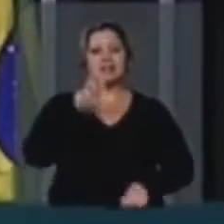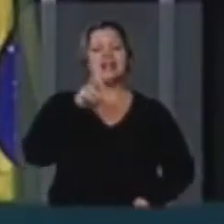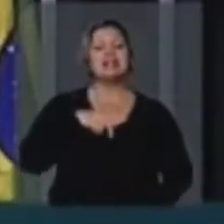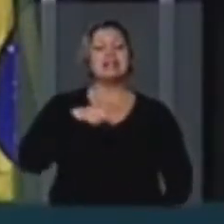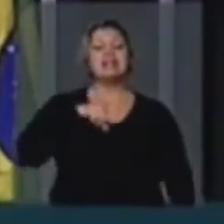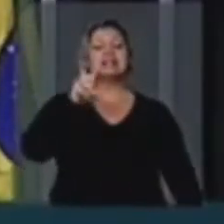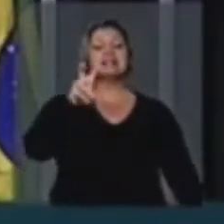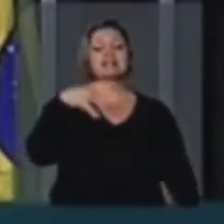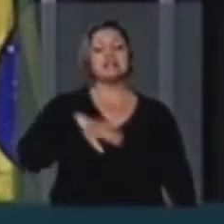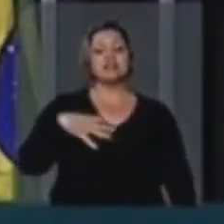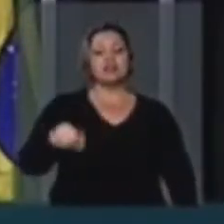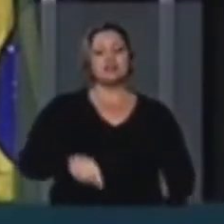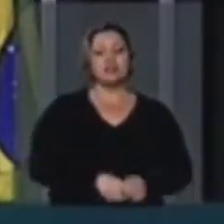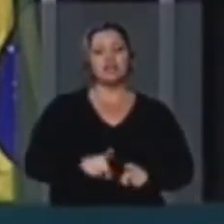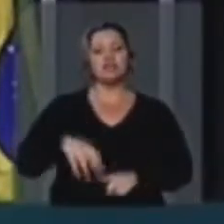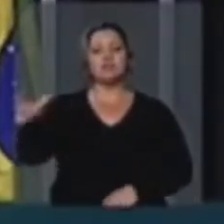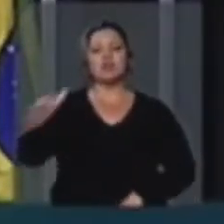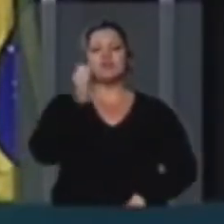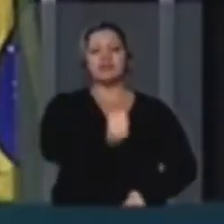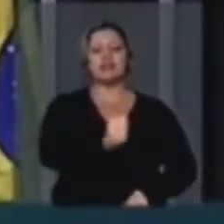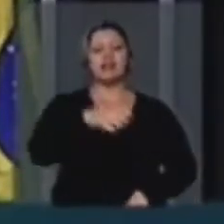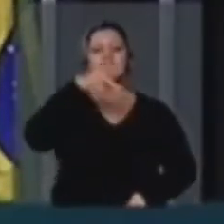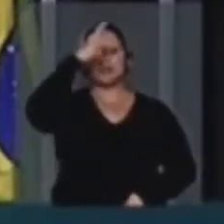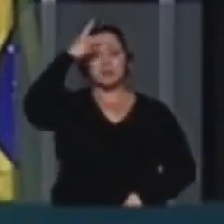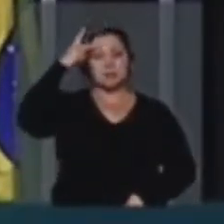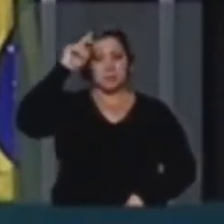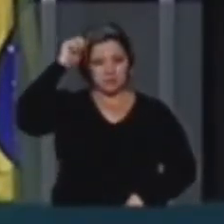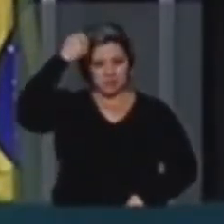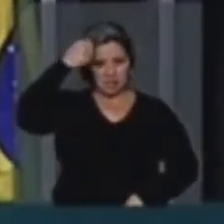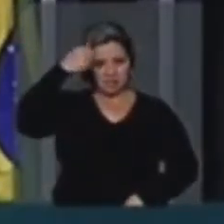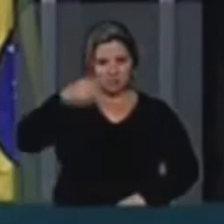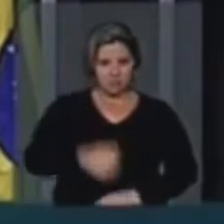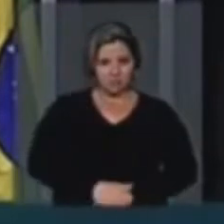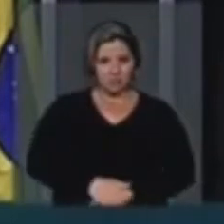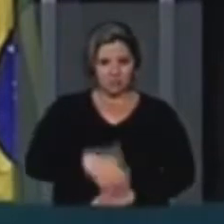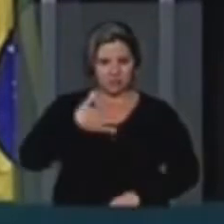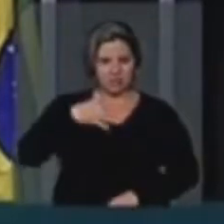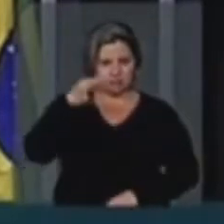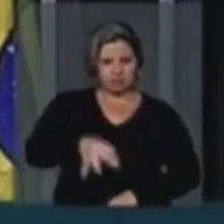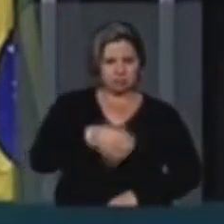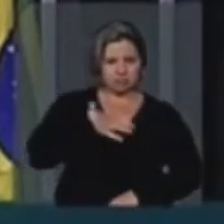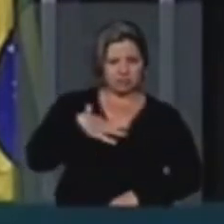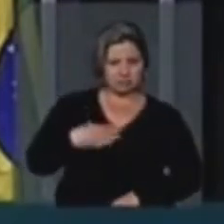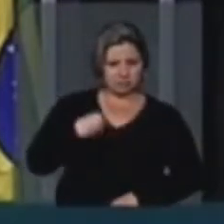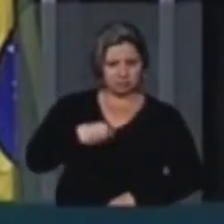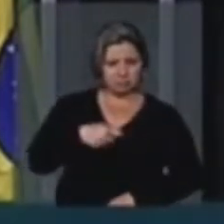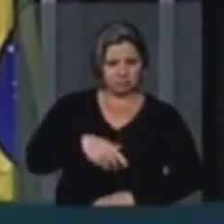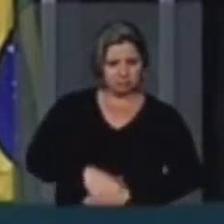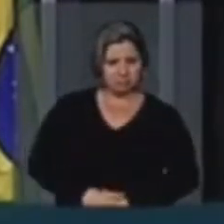Para botar negro no lugar dele Eu pergunto à vossa excelência Eu estou agindo corretamente?